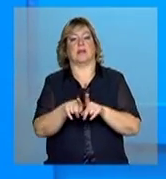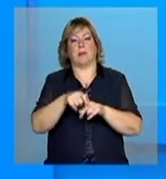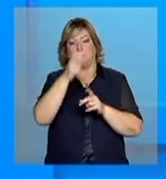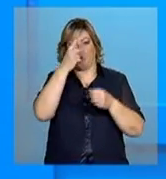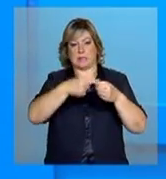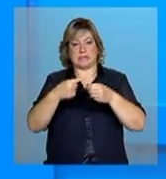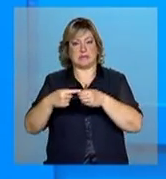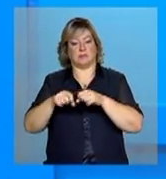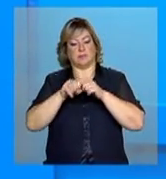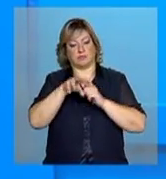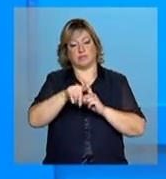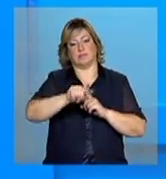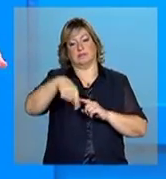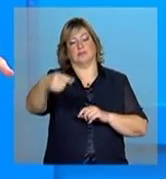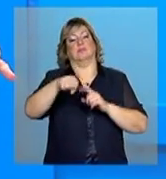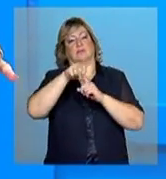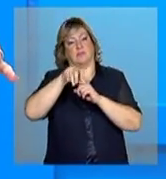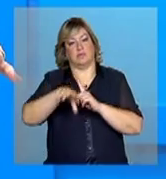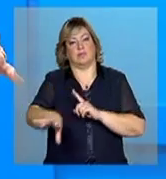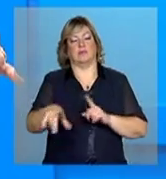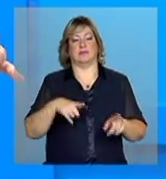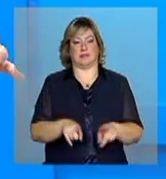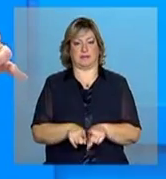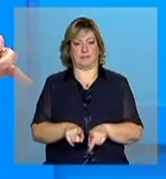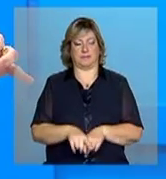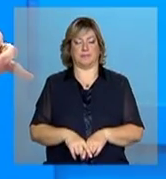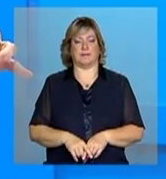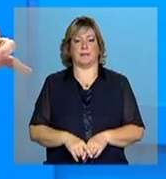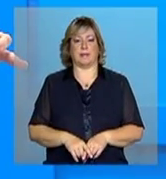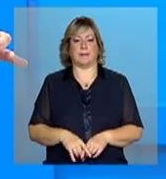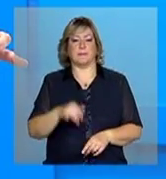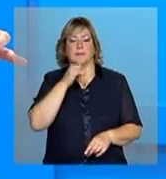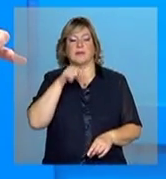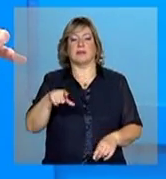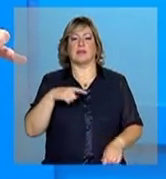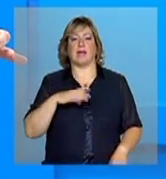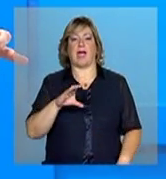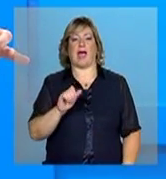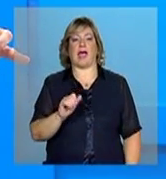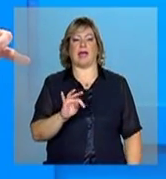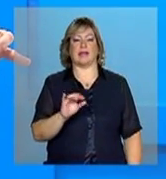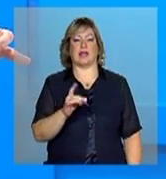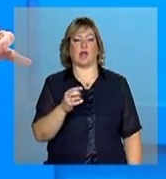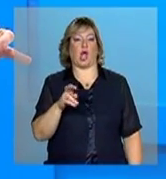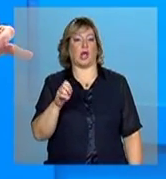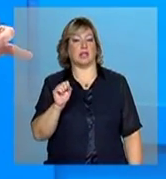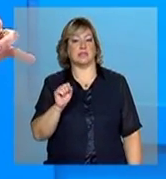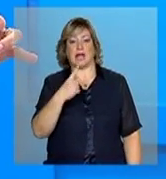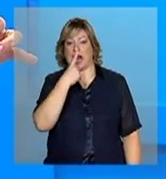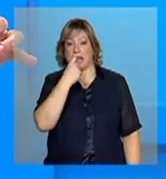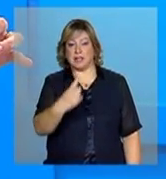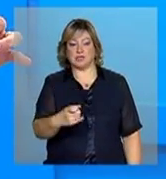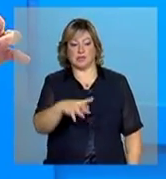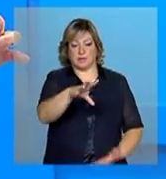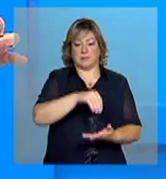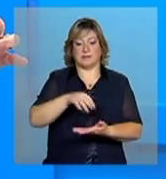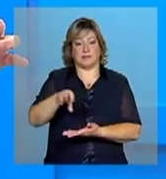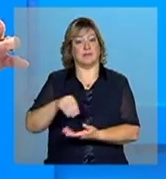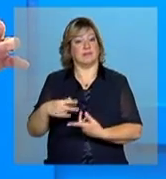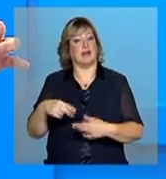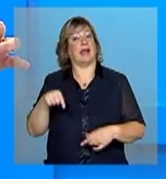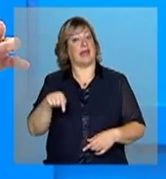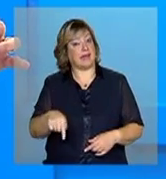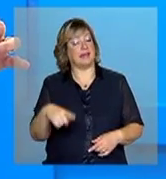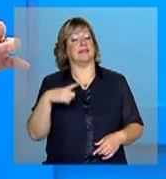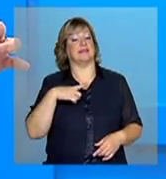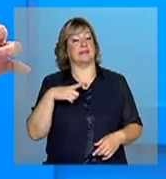né? Deixa eu aproveitar aqui, olha, só mostrar específico, por exemplo, para catadores de lixo, é isso? Material resclável, Exatamente. Olha que coisa interessante. Tem um capítulo